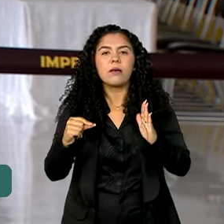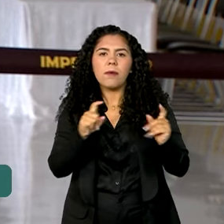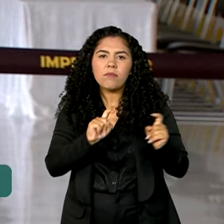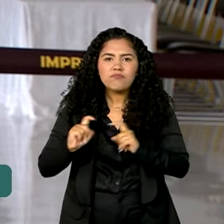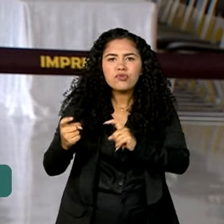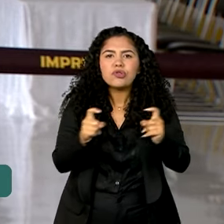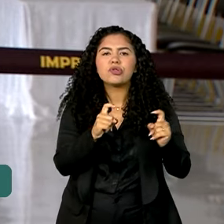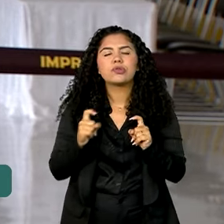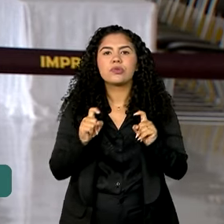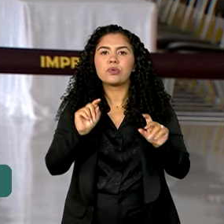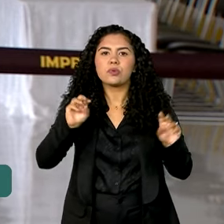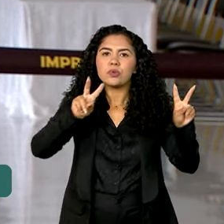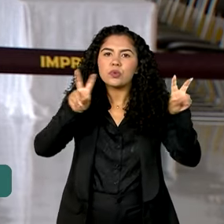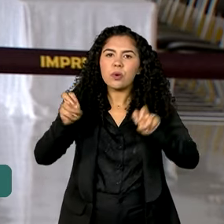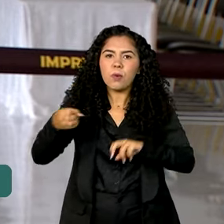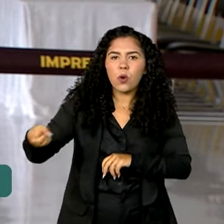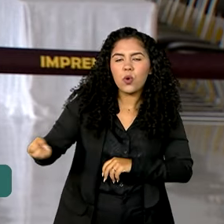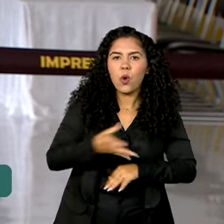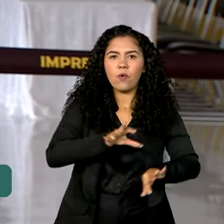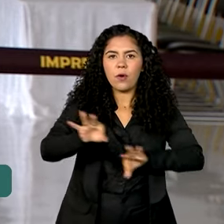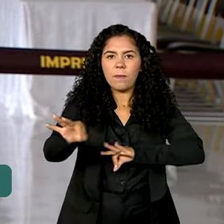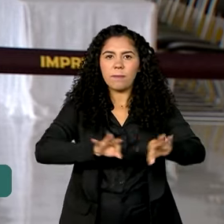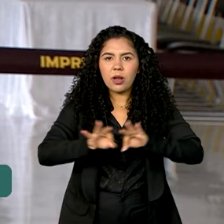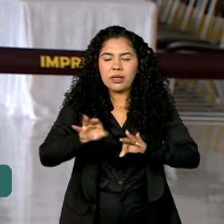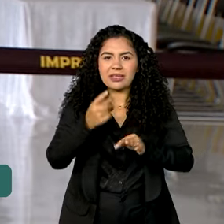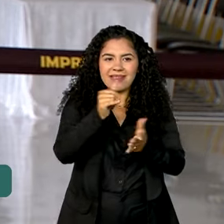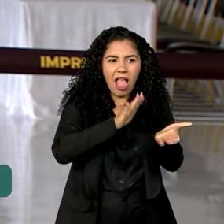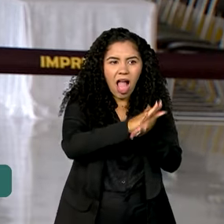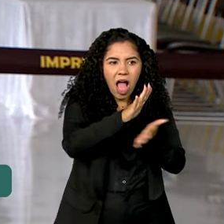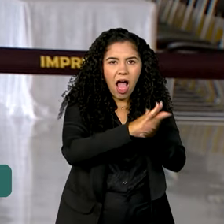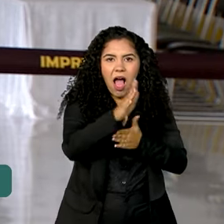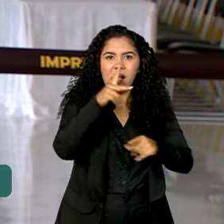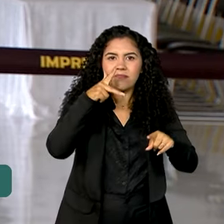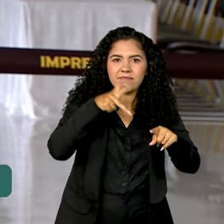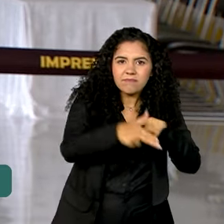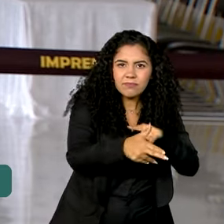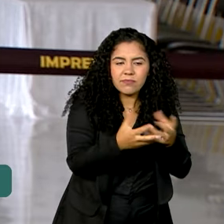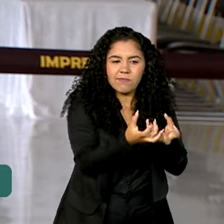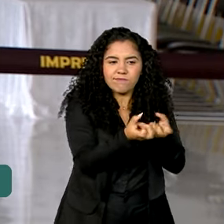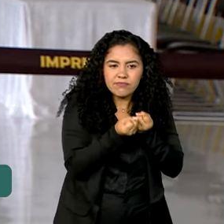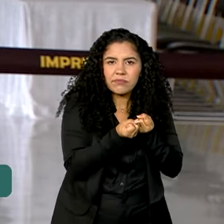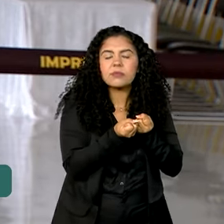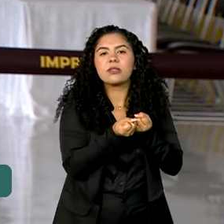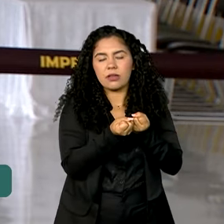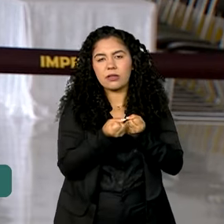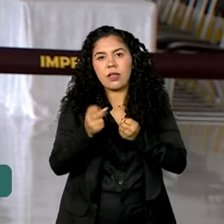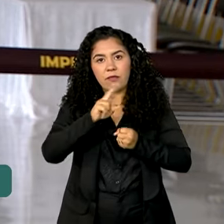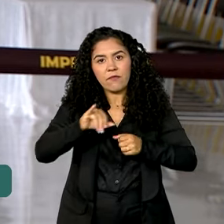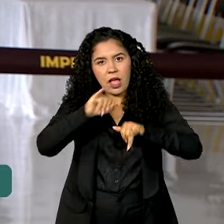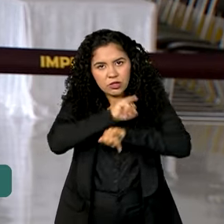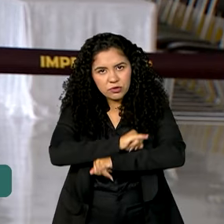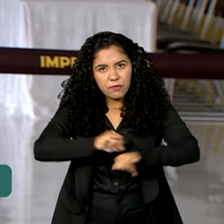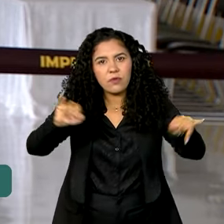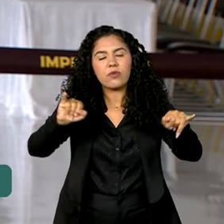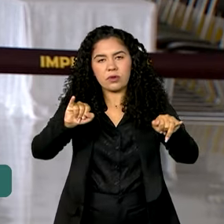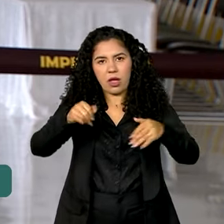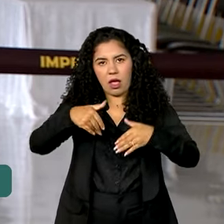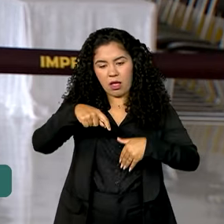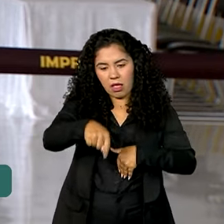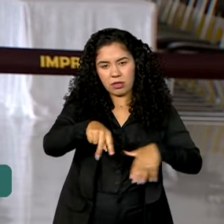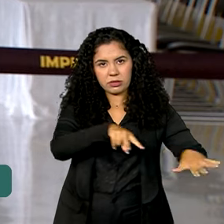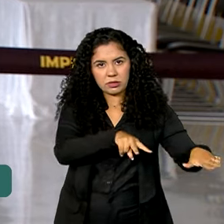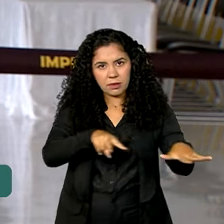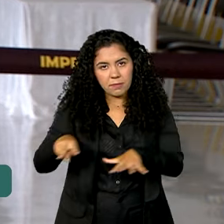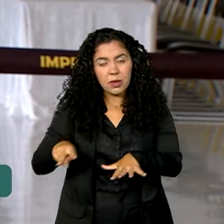sobre o novo plano de corte de gastos que está sendo elaborado pelo governo e que deve ser anunciado ainda nesta semana.